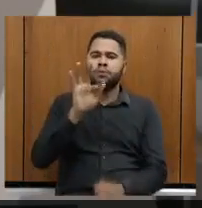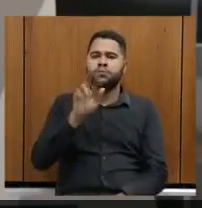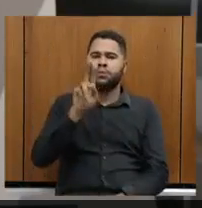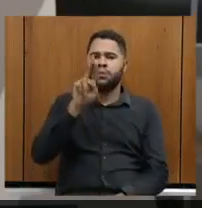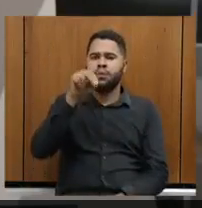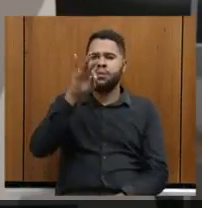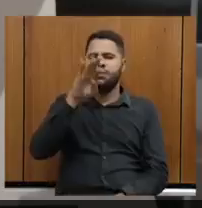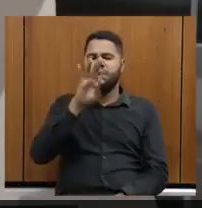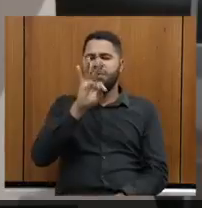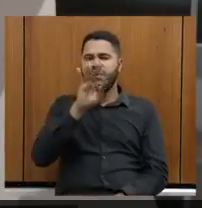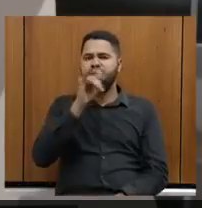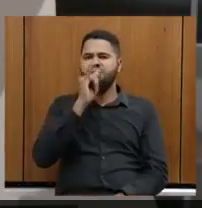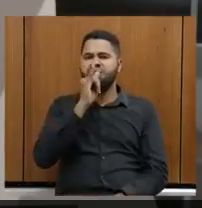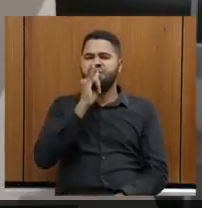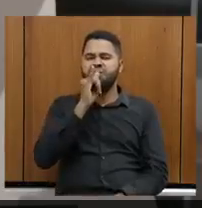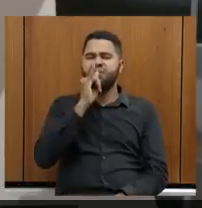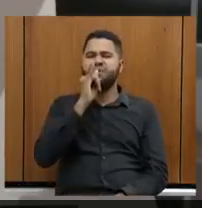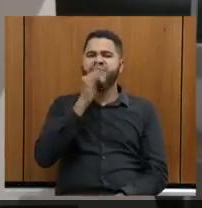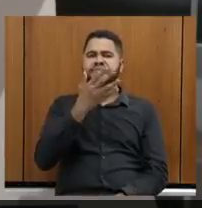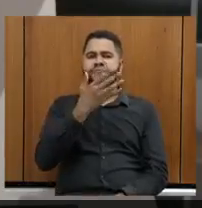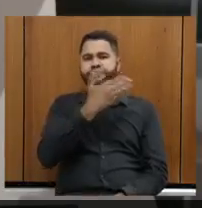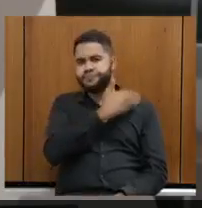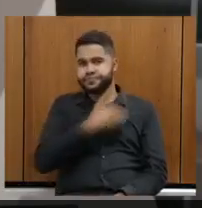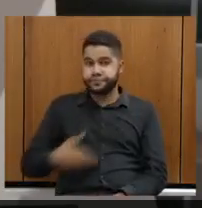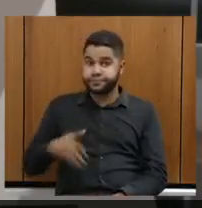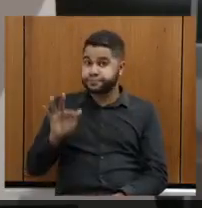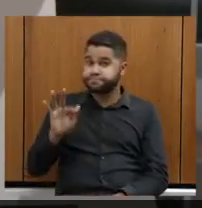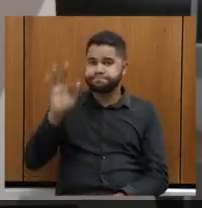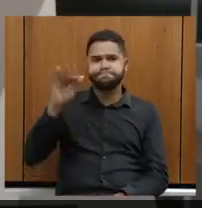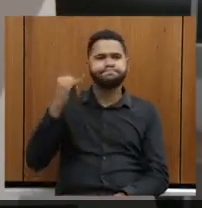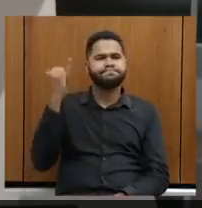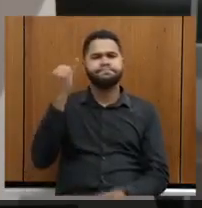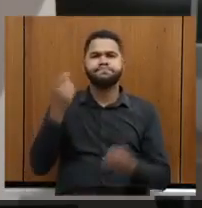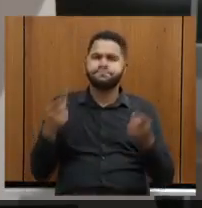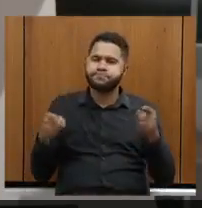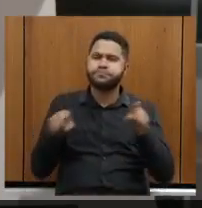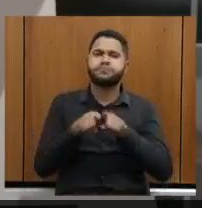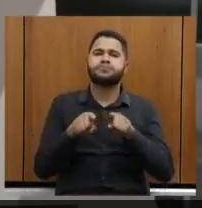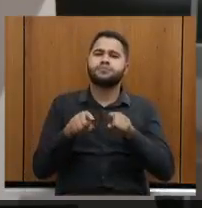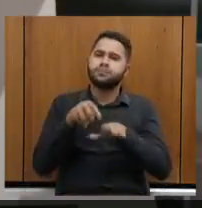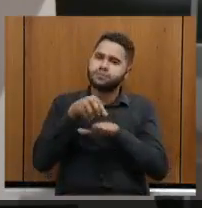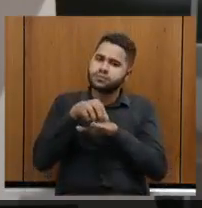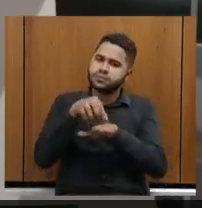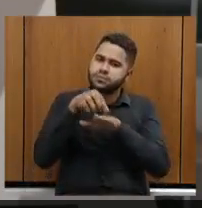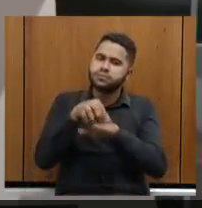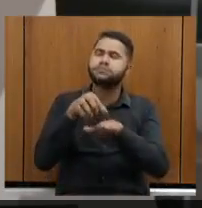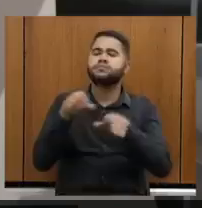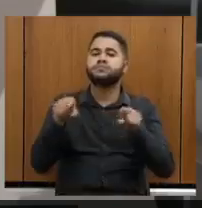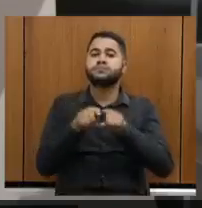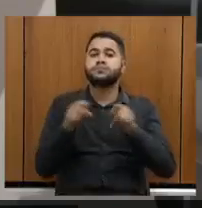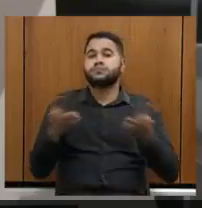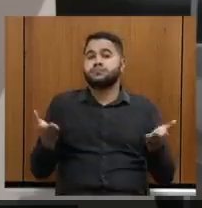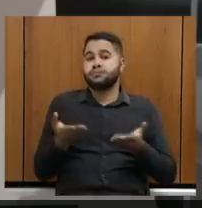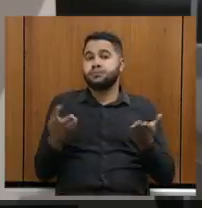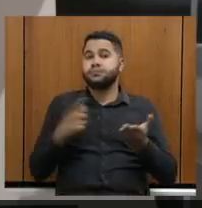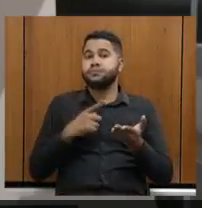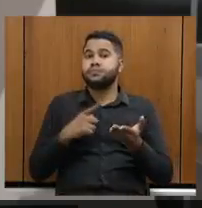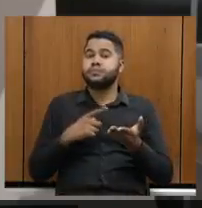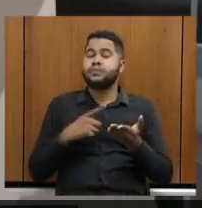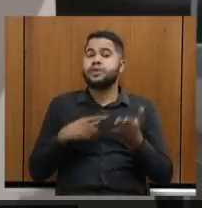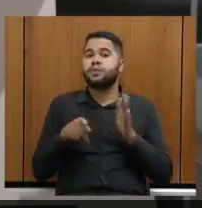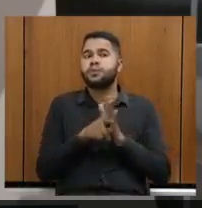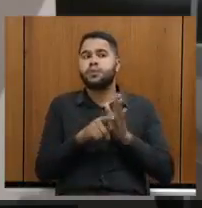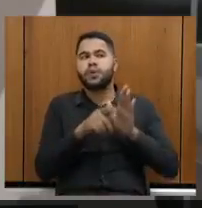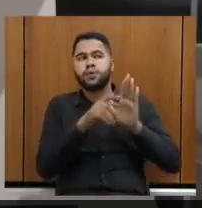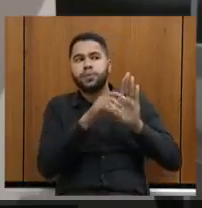federal tem sido um parceiro importantíssimo para o turismo, haja visto que agora nós temos campanhas